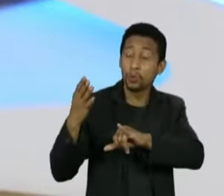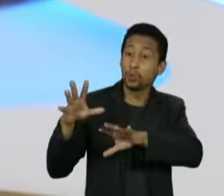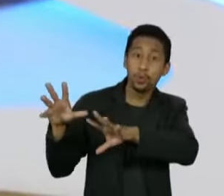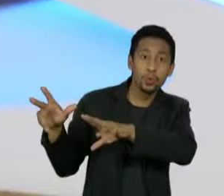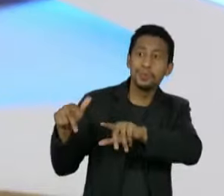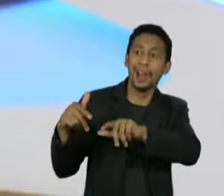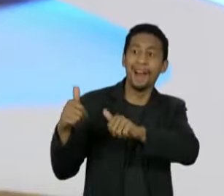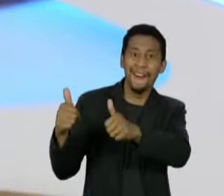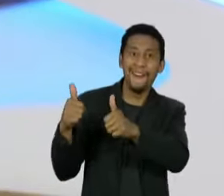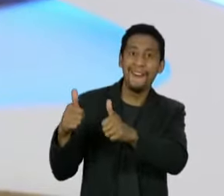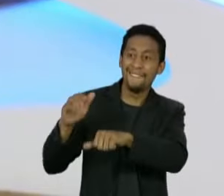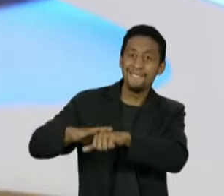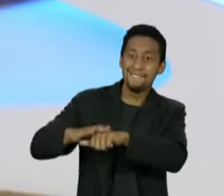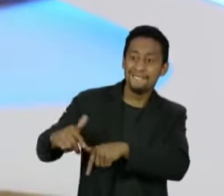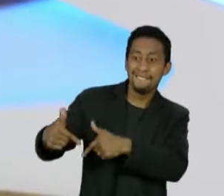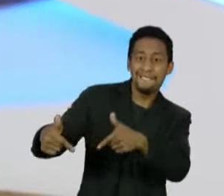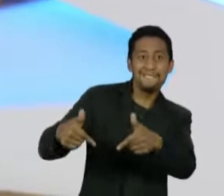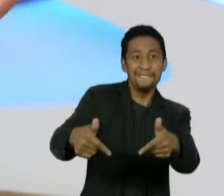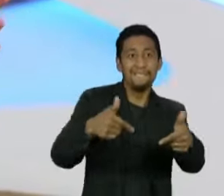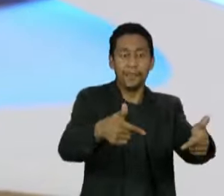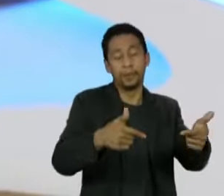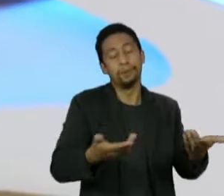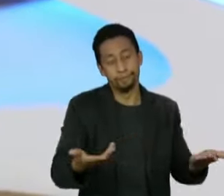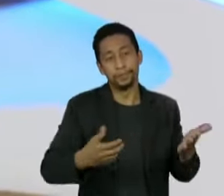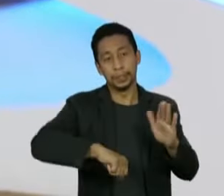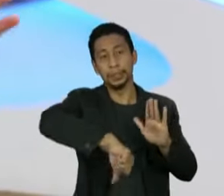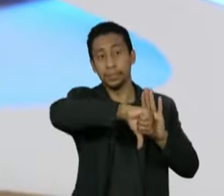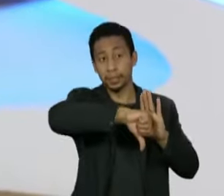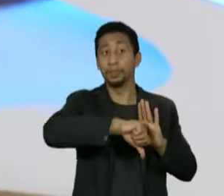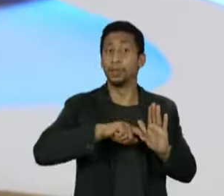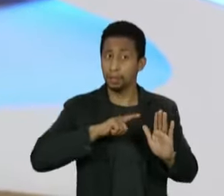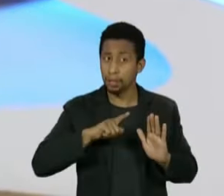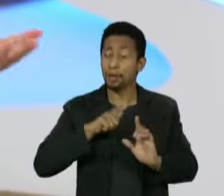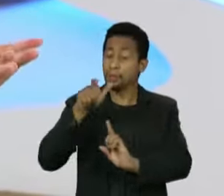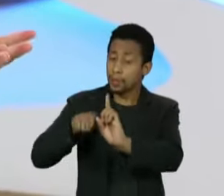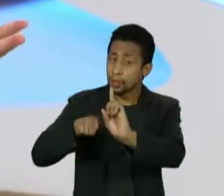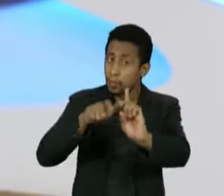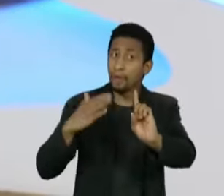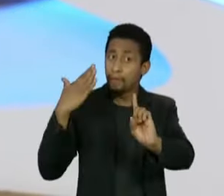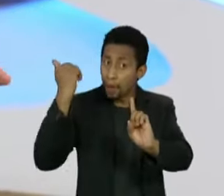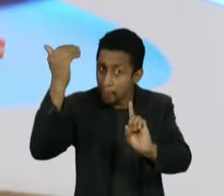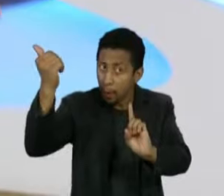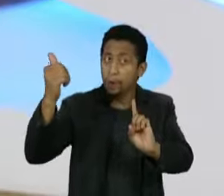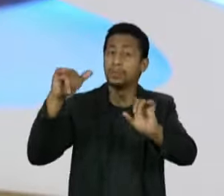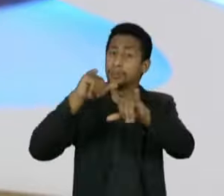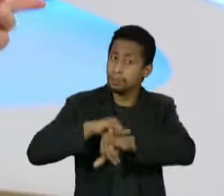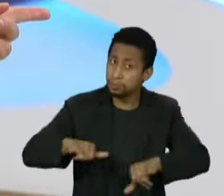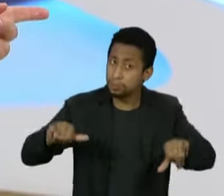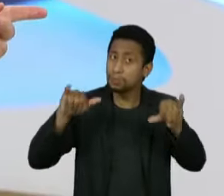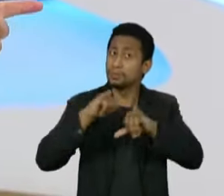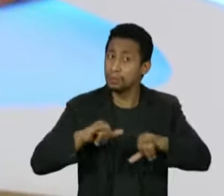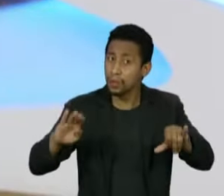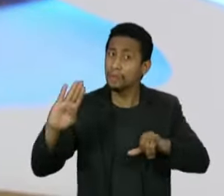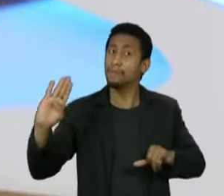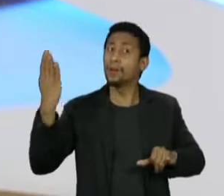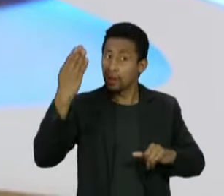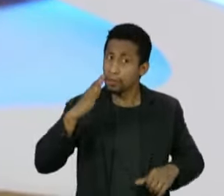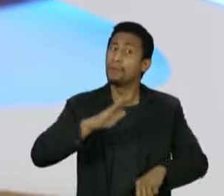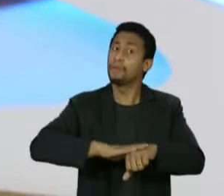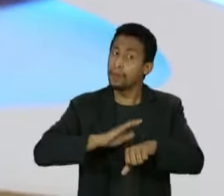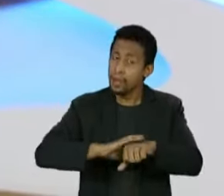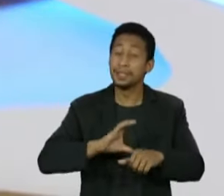empresários famosos que apenas fizeram uma proliferação de notícias. Talvez na CPMI das fake news,